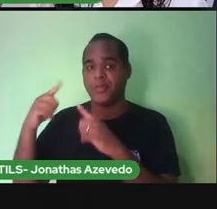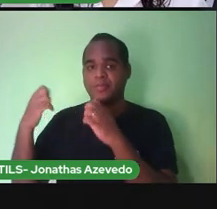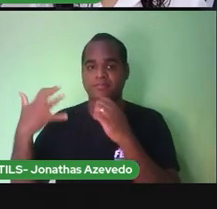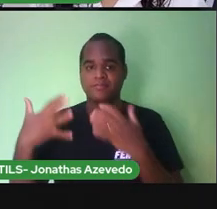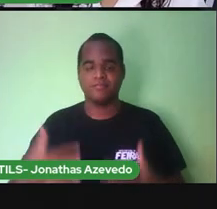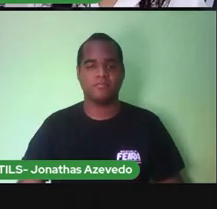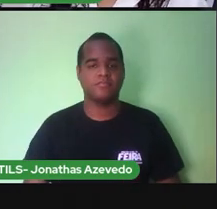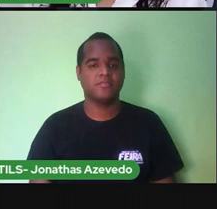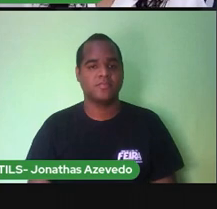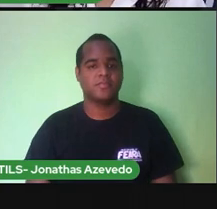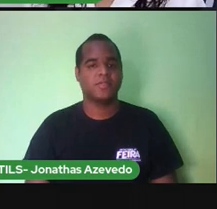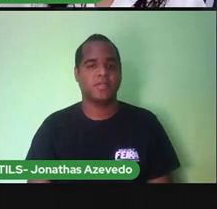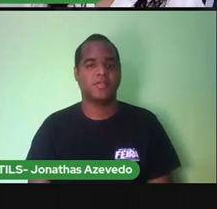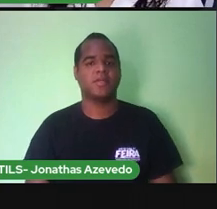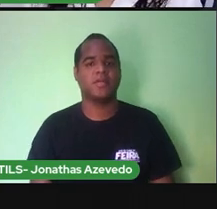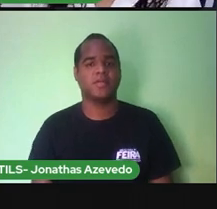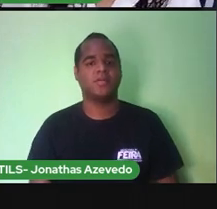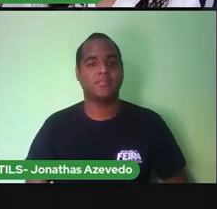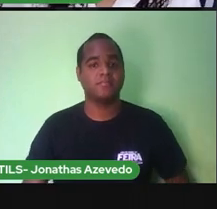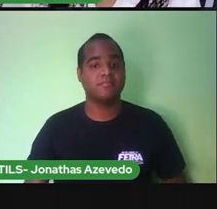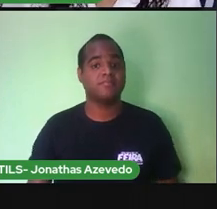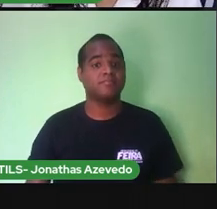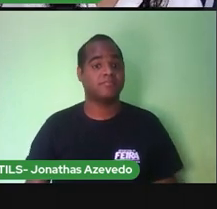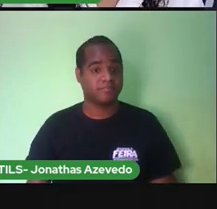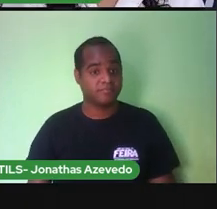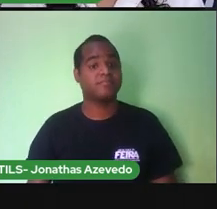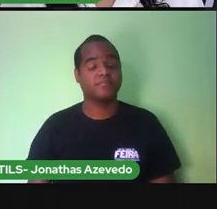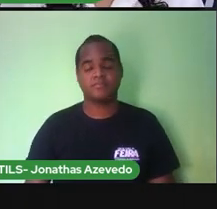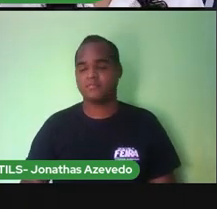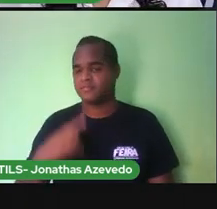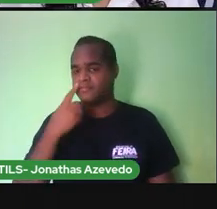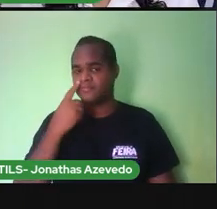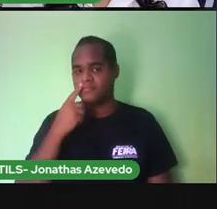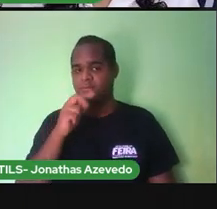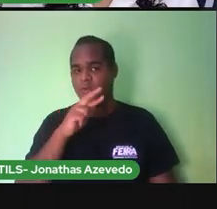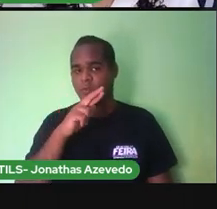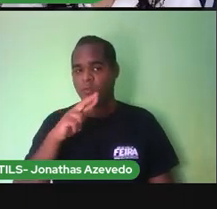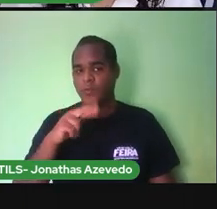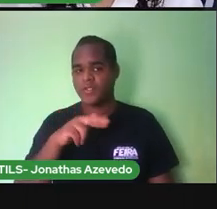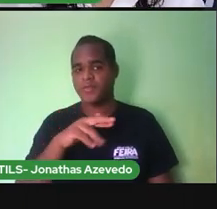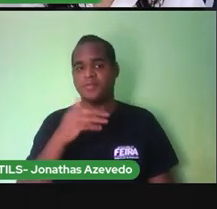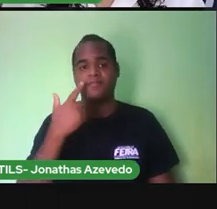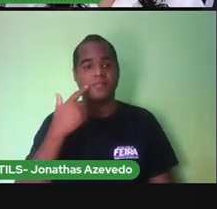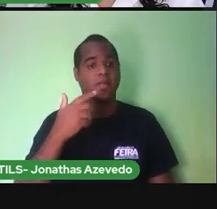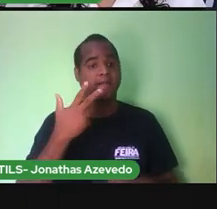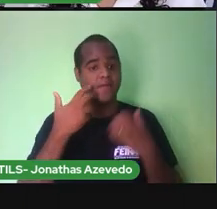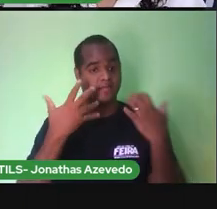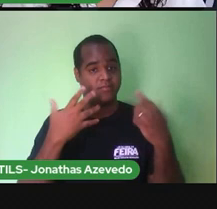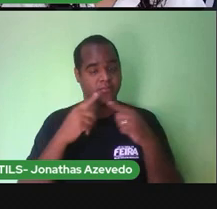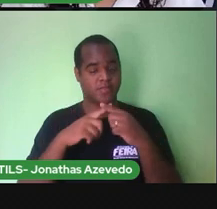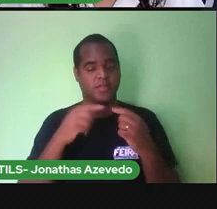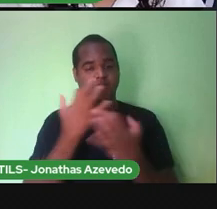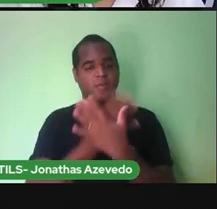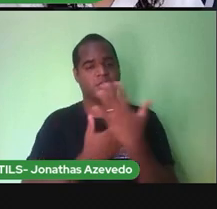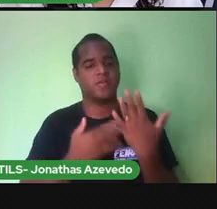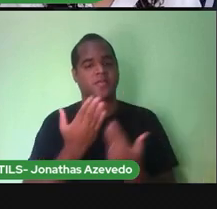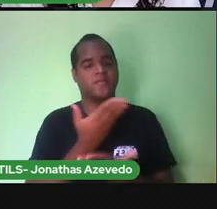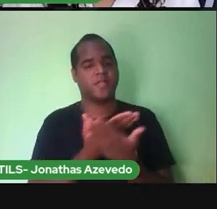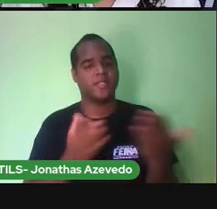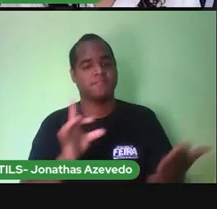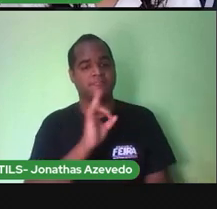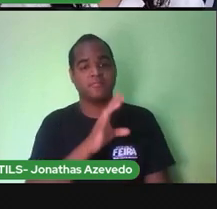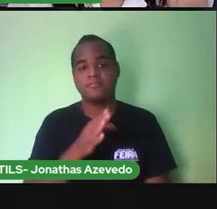E para continuarmos nesse mesmo ritmo, eu trouxe essa cantiga. Vamos ver se você consegue